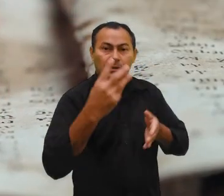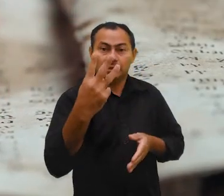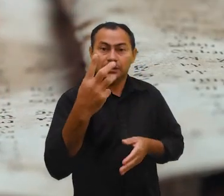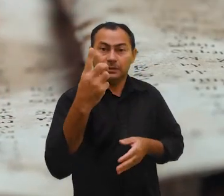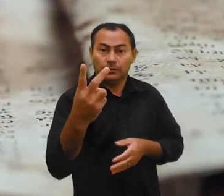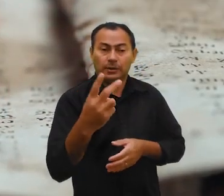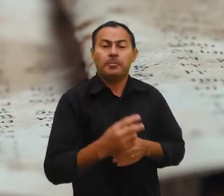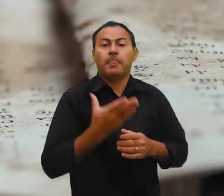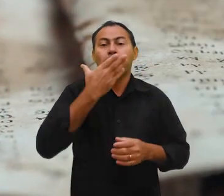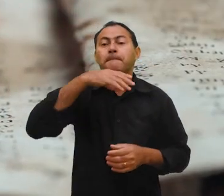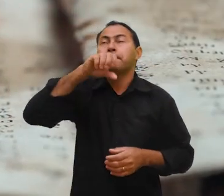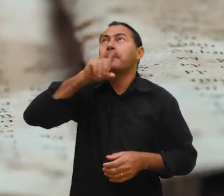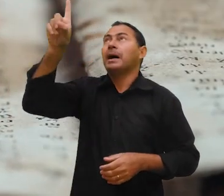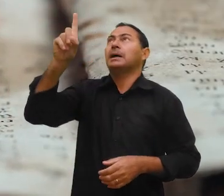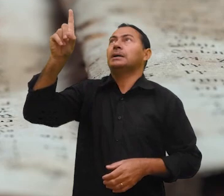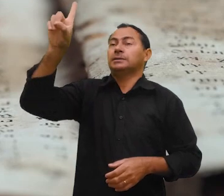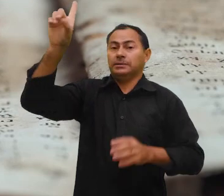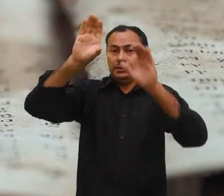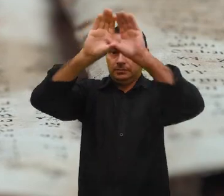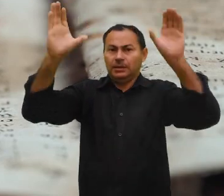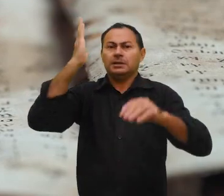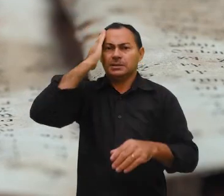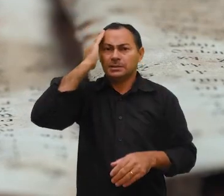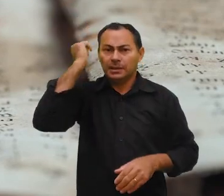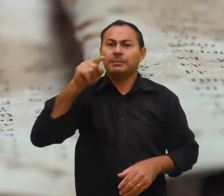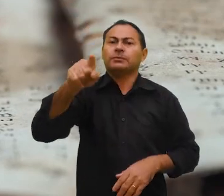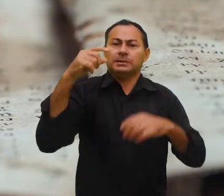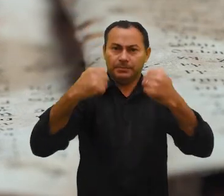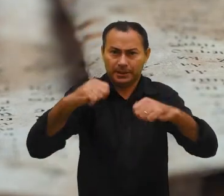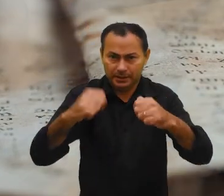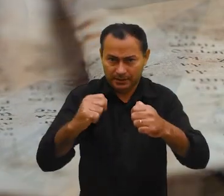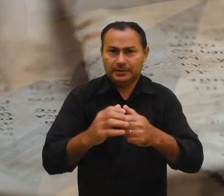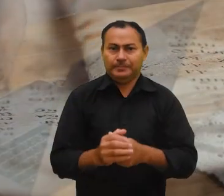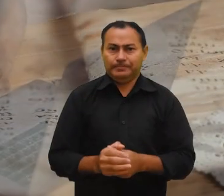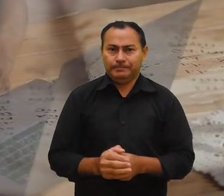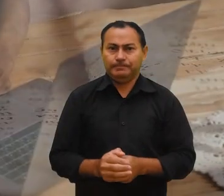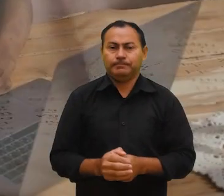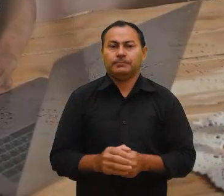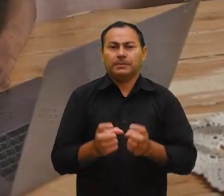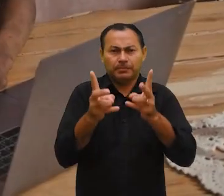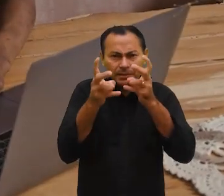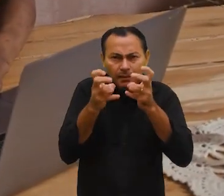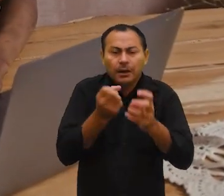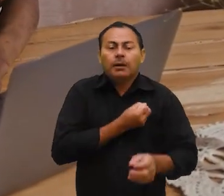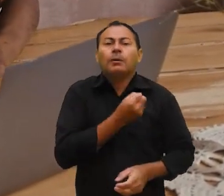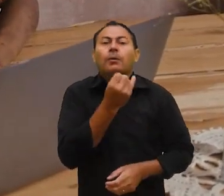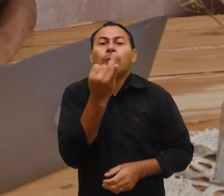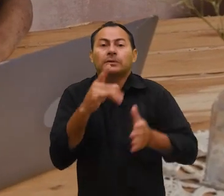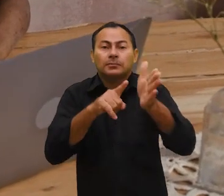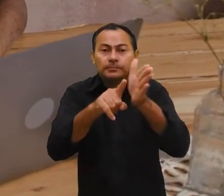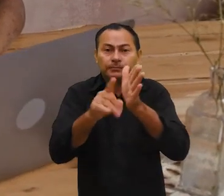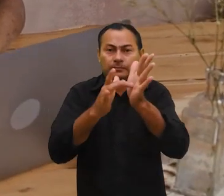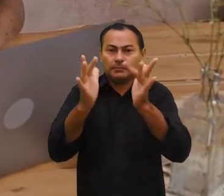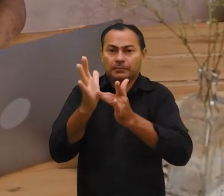32. O Pai Celestial sabe do que você precisa. Observe quantas